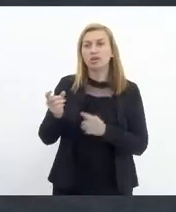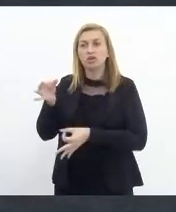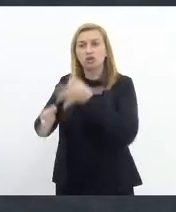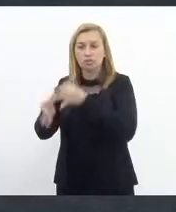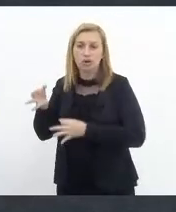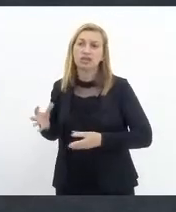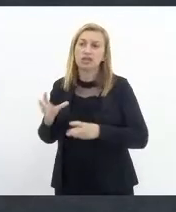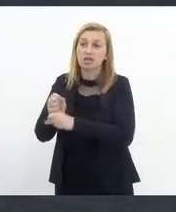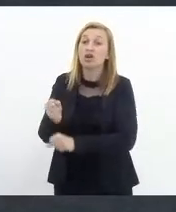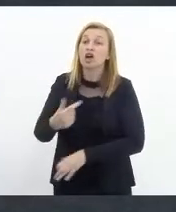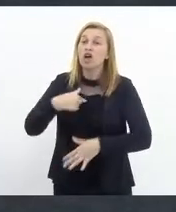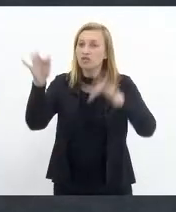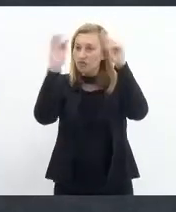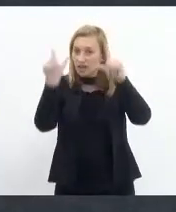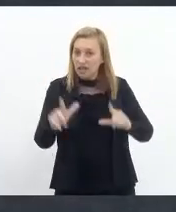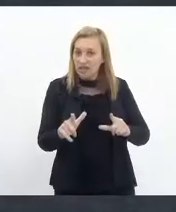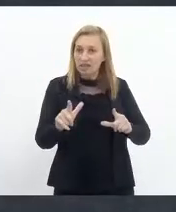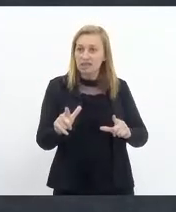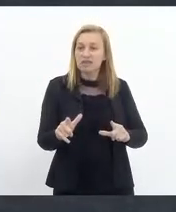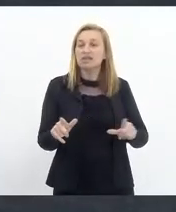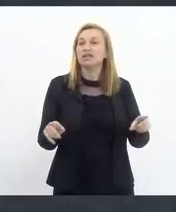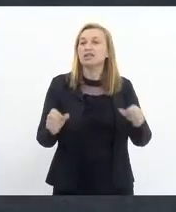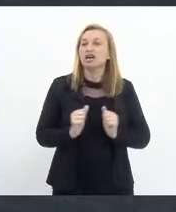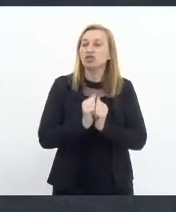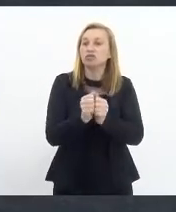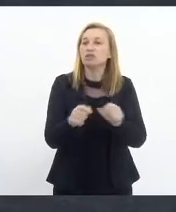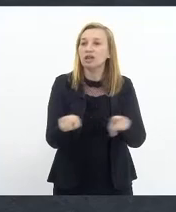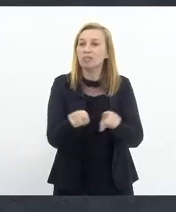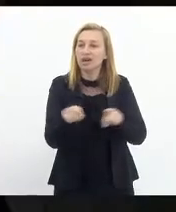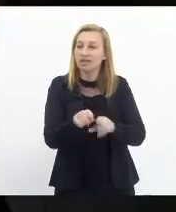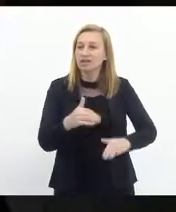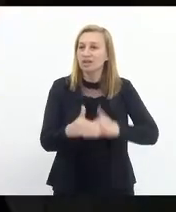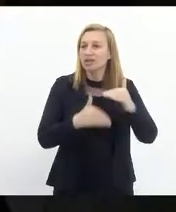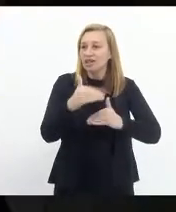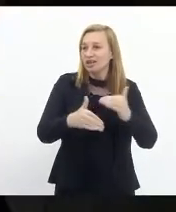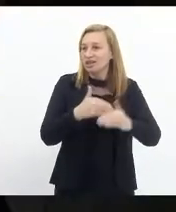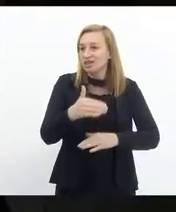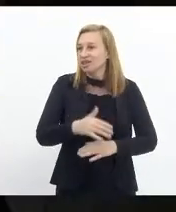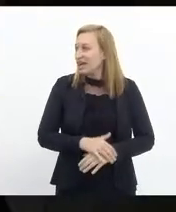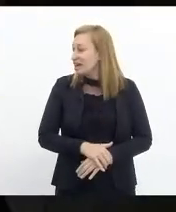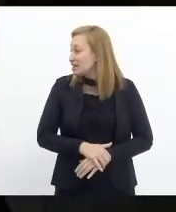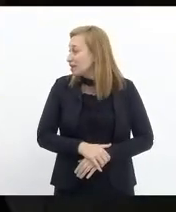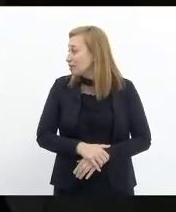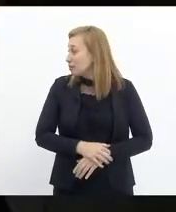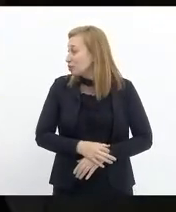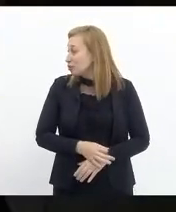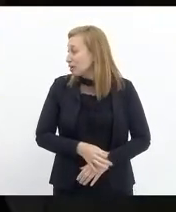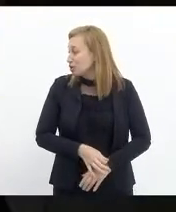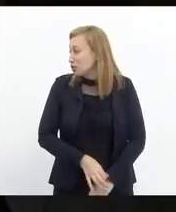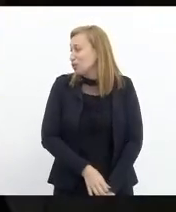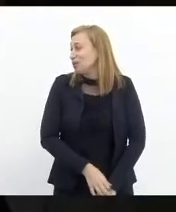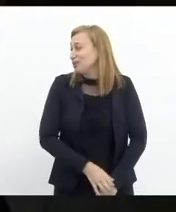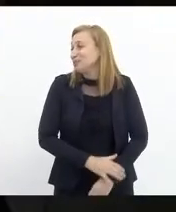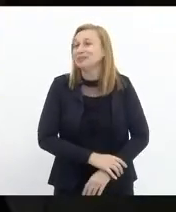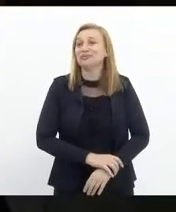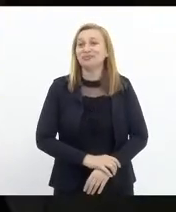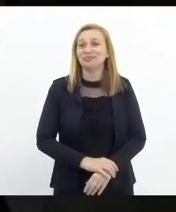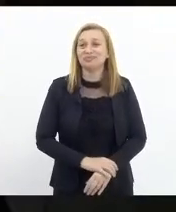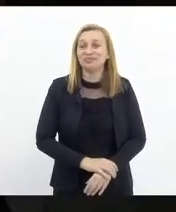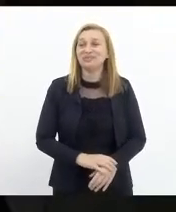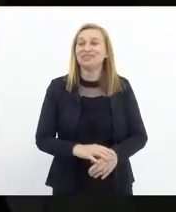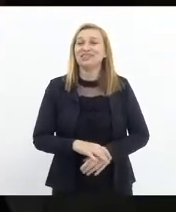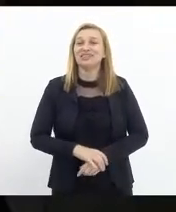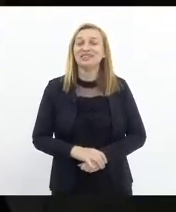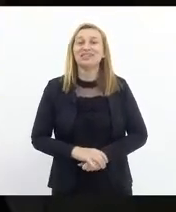e fico muito feliz em participar também desse processo. Obrigada. Obrigado, deputada Renata Souza. Senhor presidente,